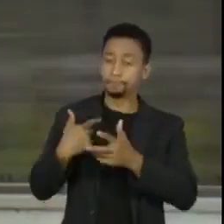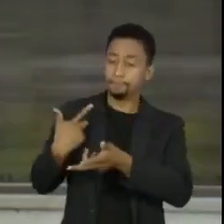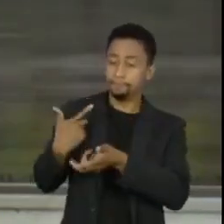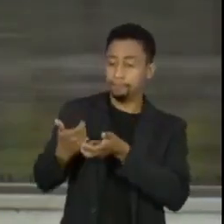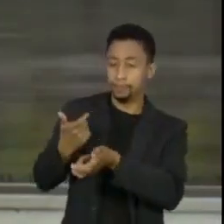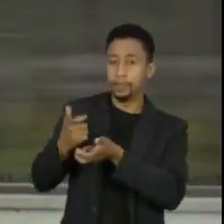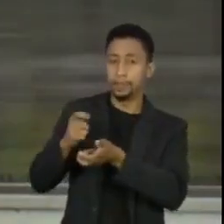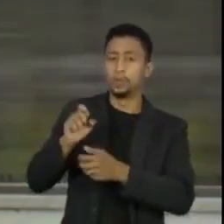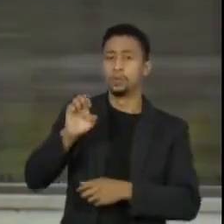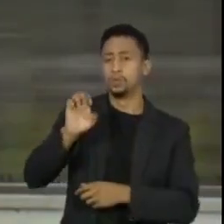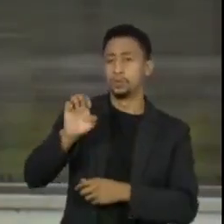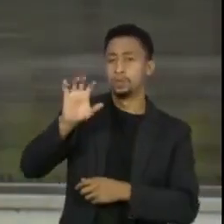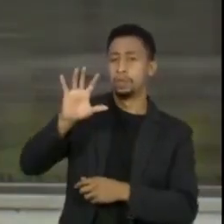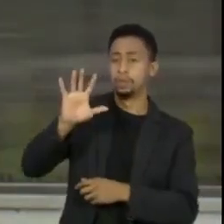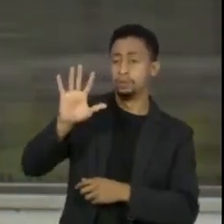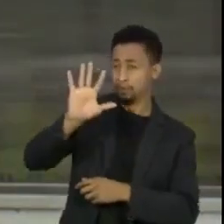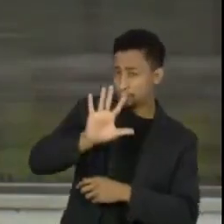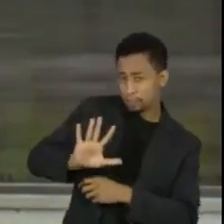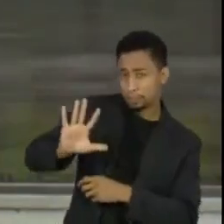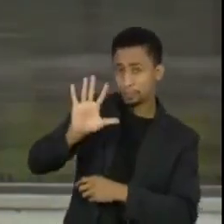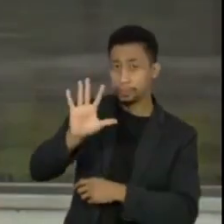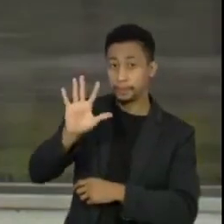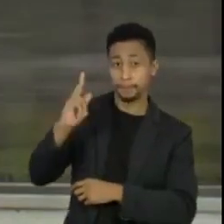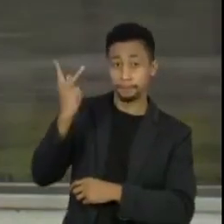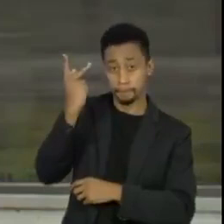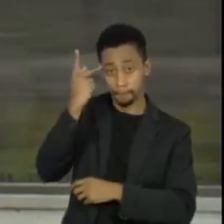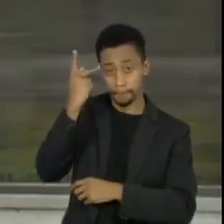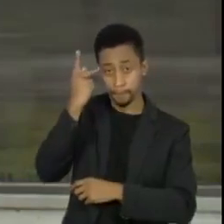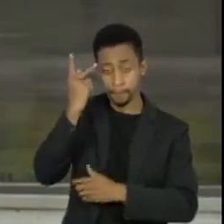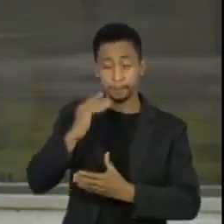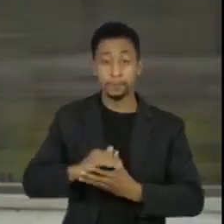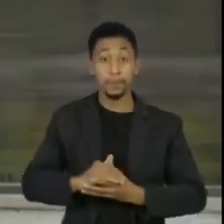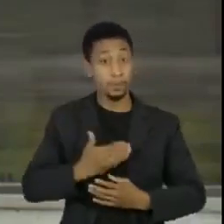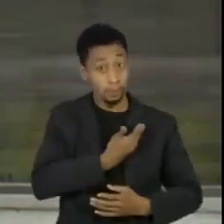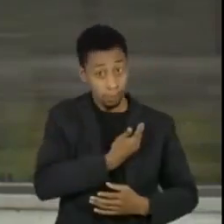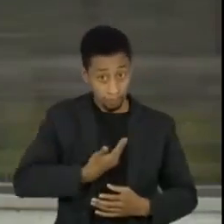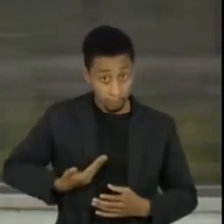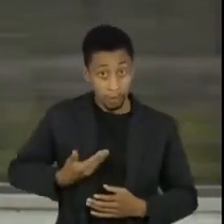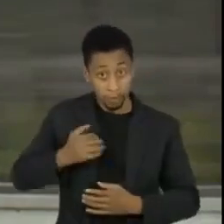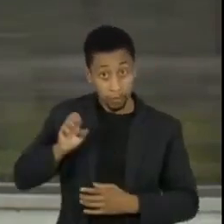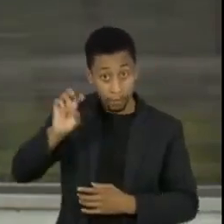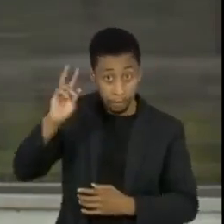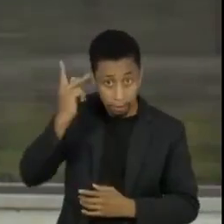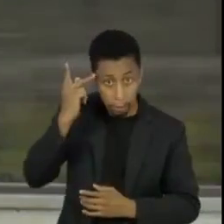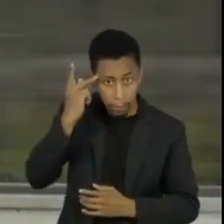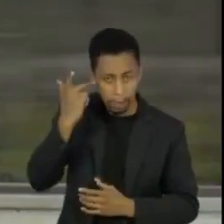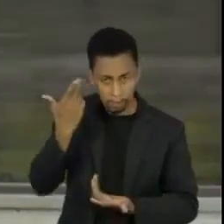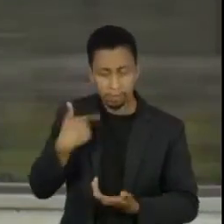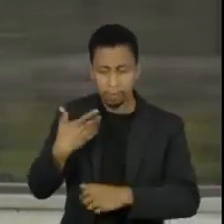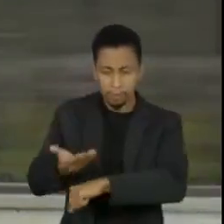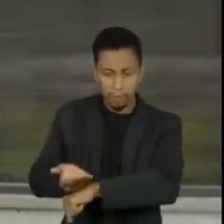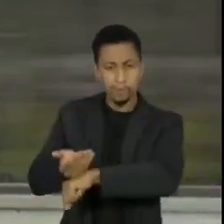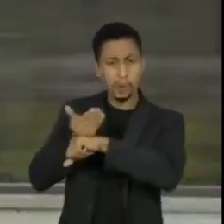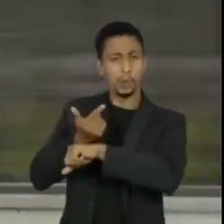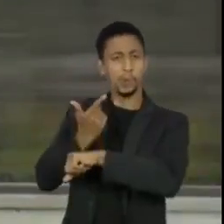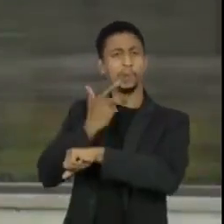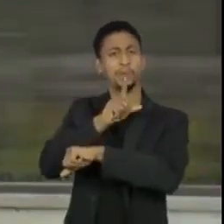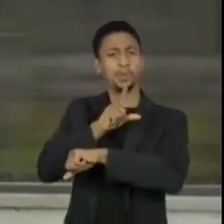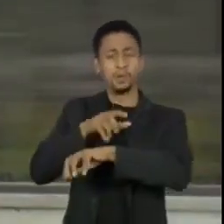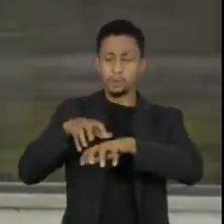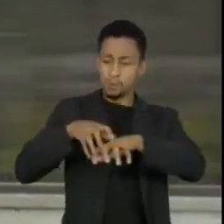em todo o estado de São Paulo. O governo de São Paulo conseguiu acelerar o seu cronograma com a distribuição